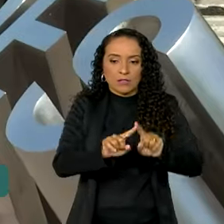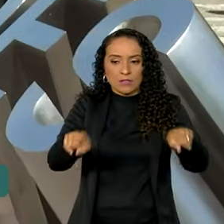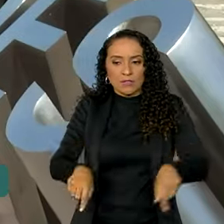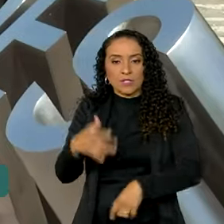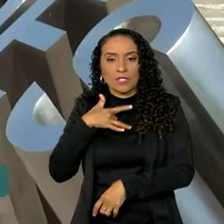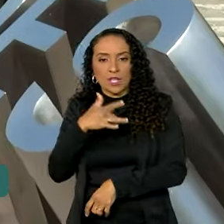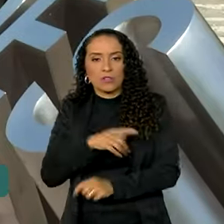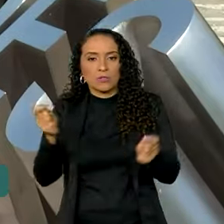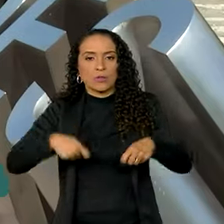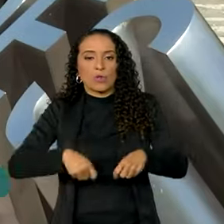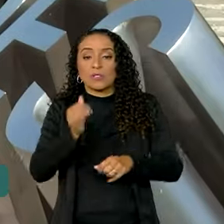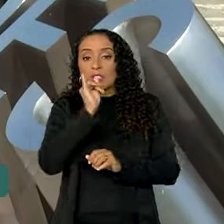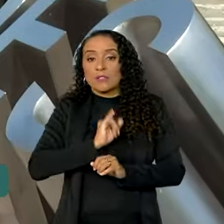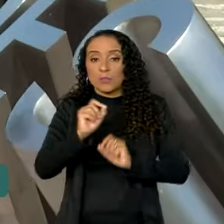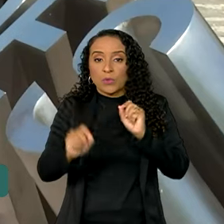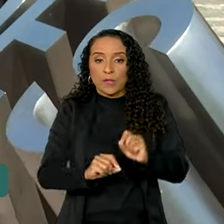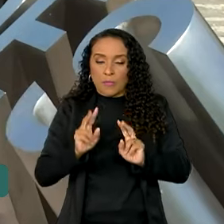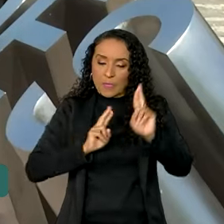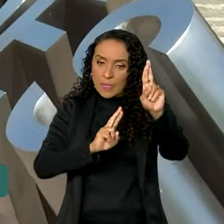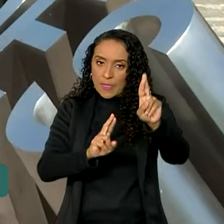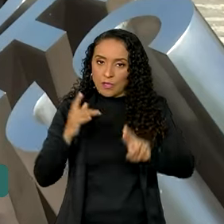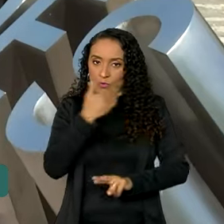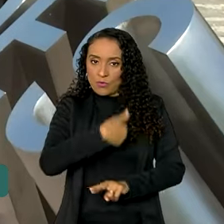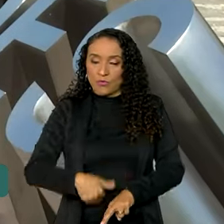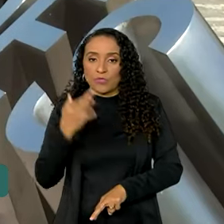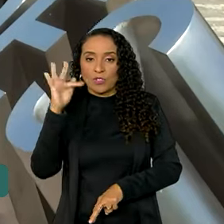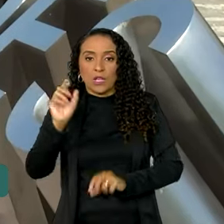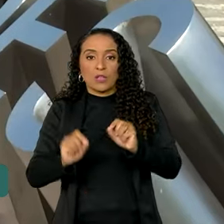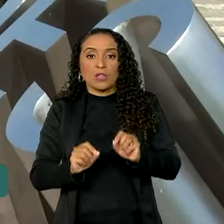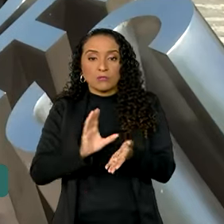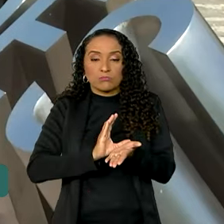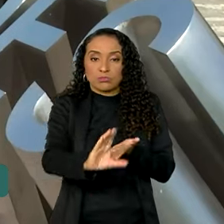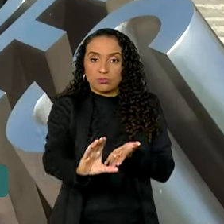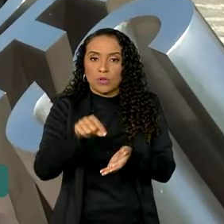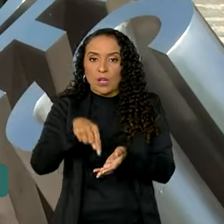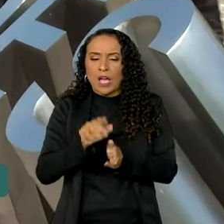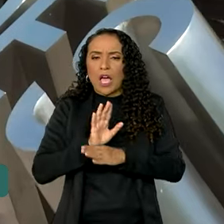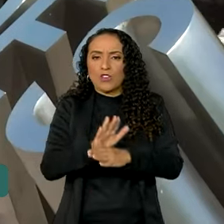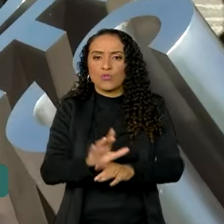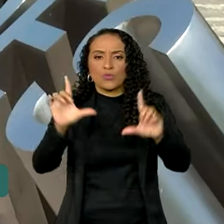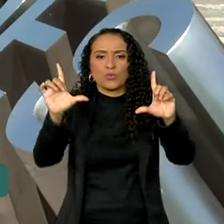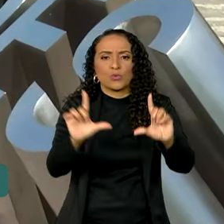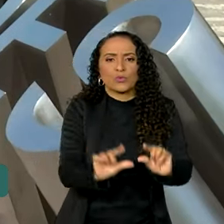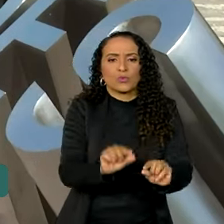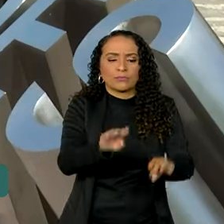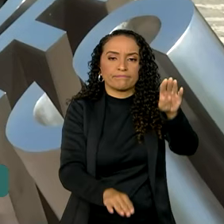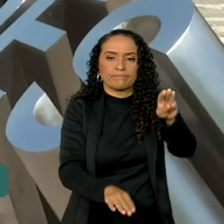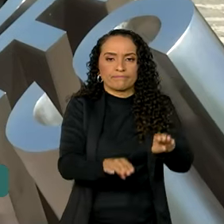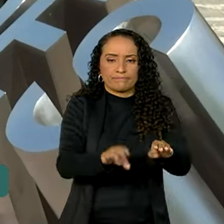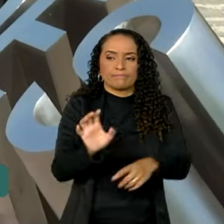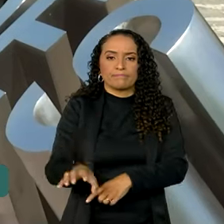de saúde para a gente dar alguns exemplos. A expectativa do governo federal é que esse investimento ajude a reduzir as desigualdades